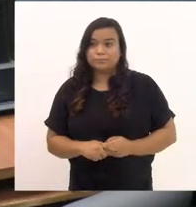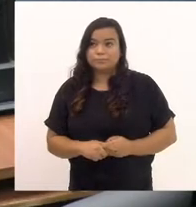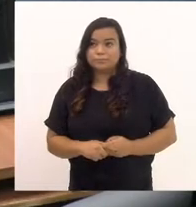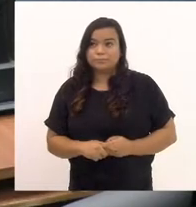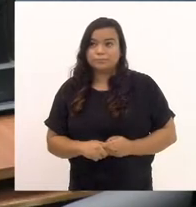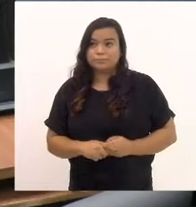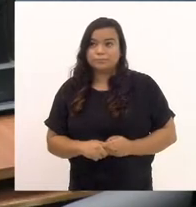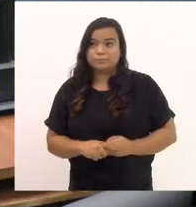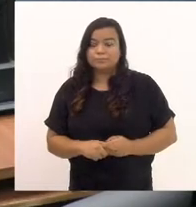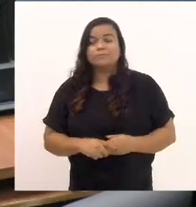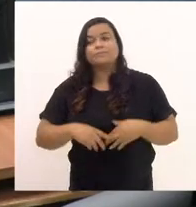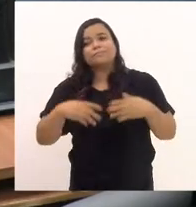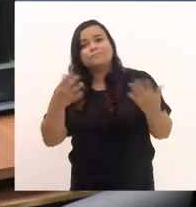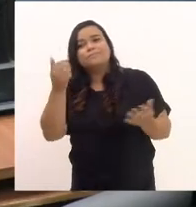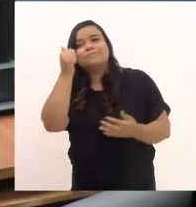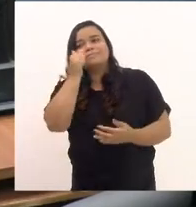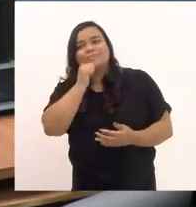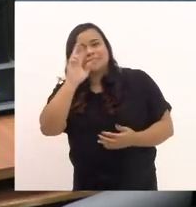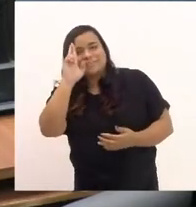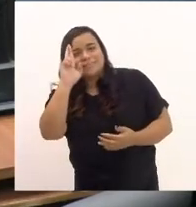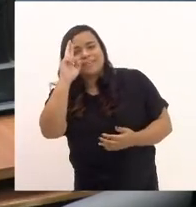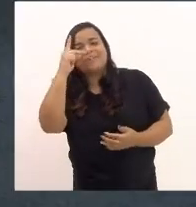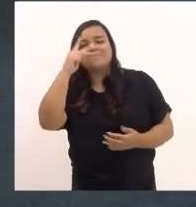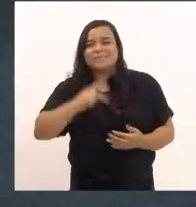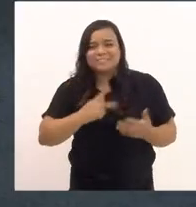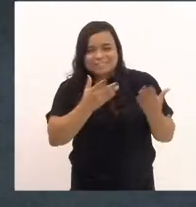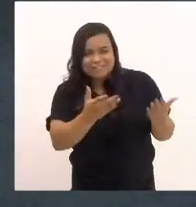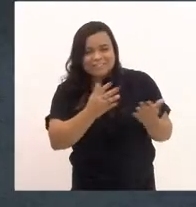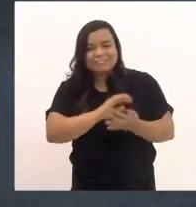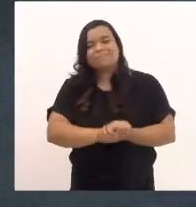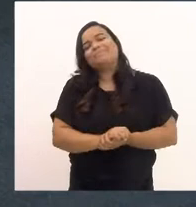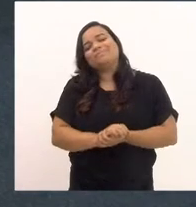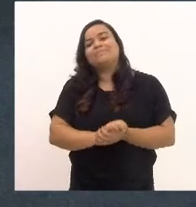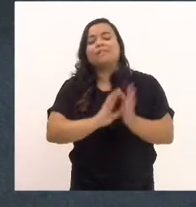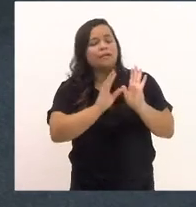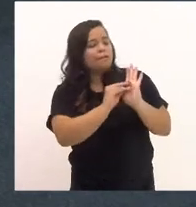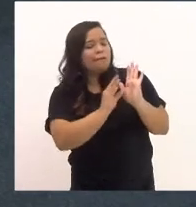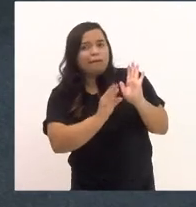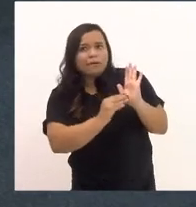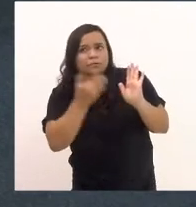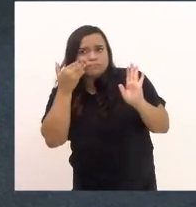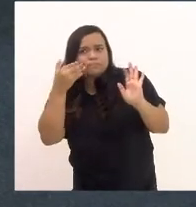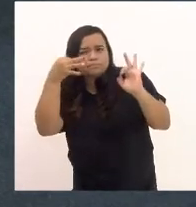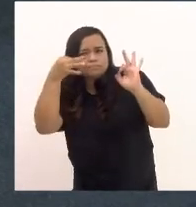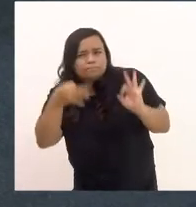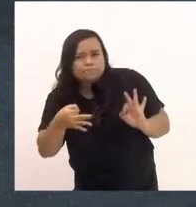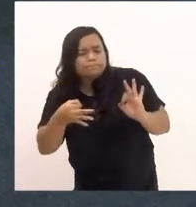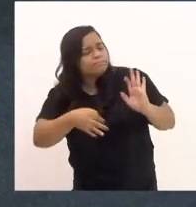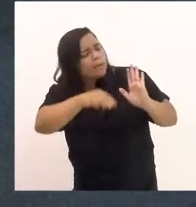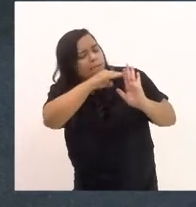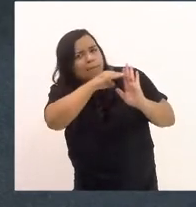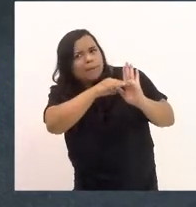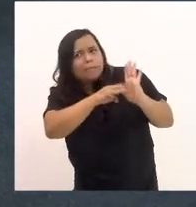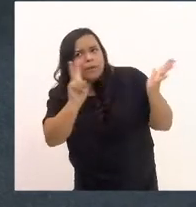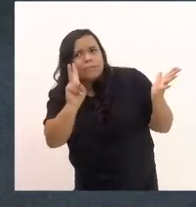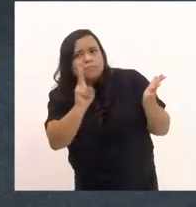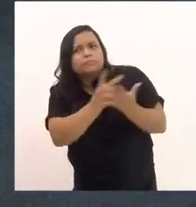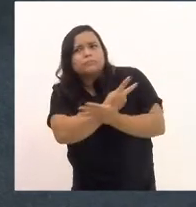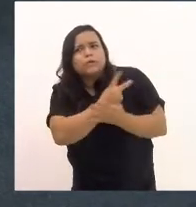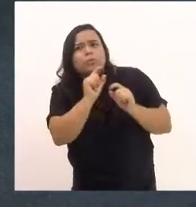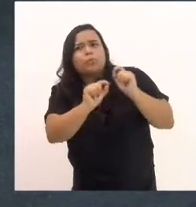Senhora Presidente, a ata reflete com exatidão o ocorrido